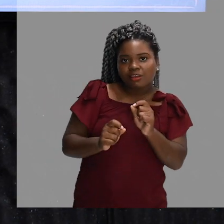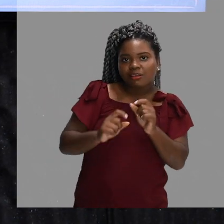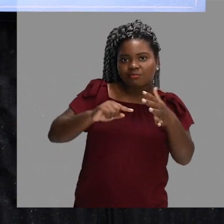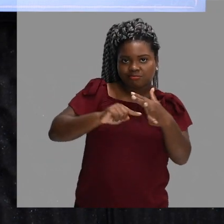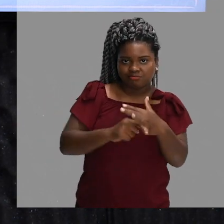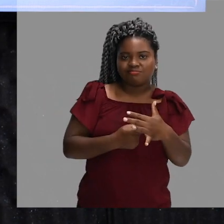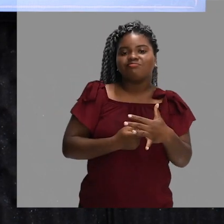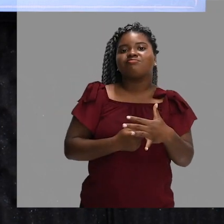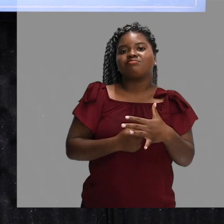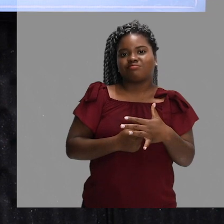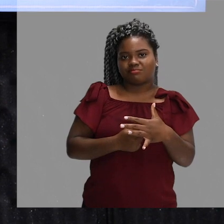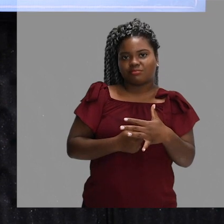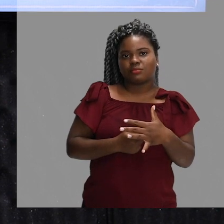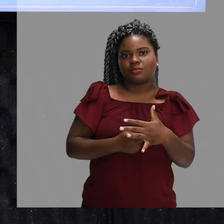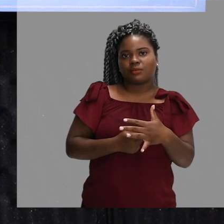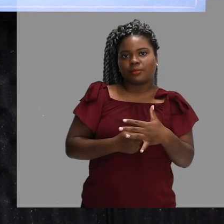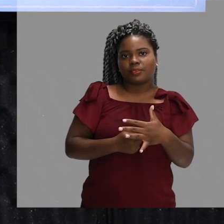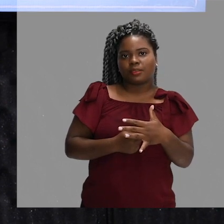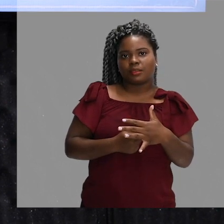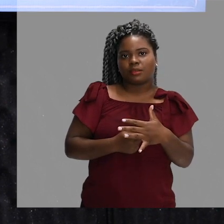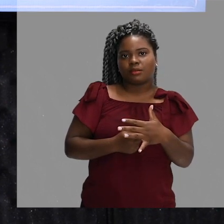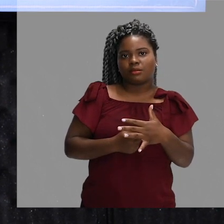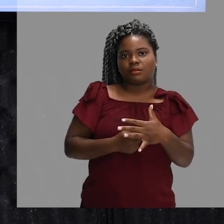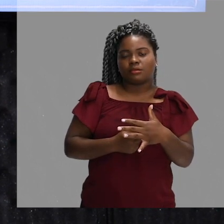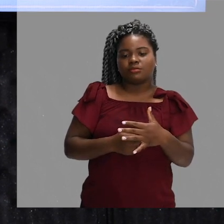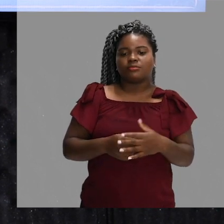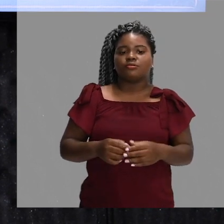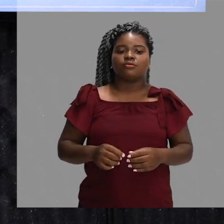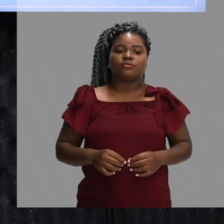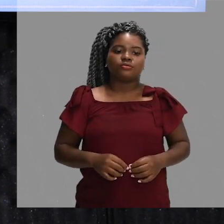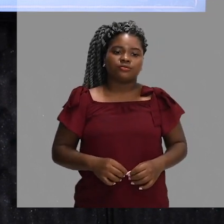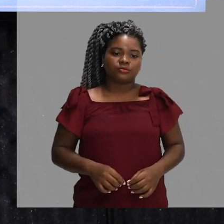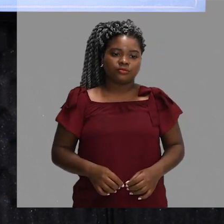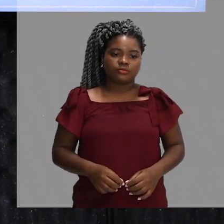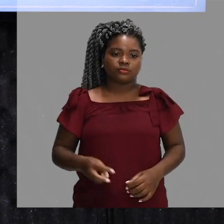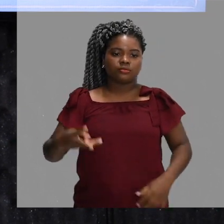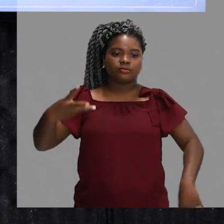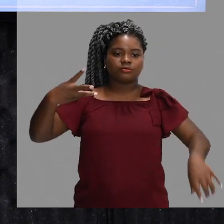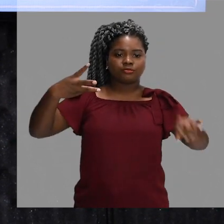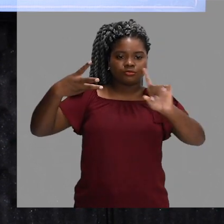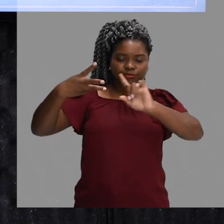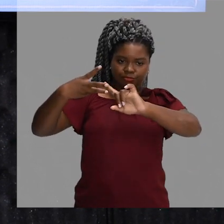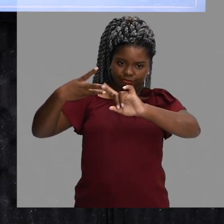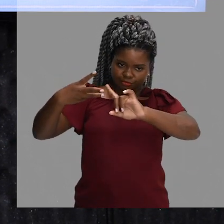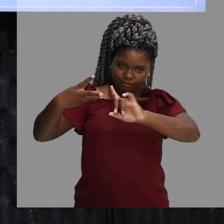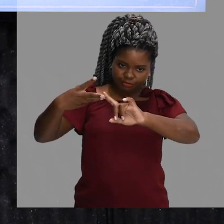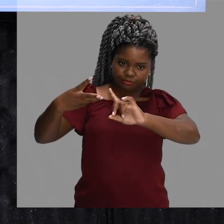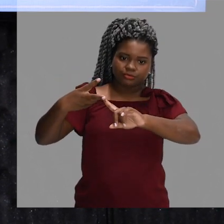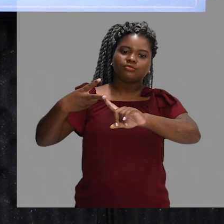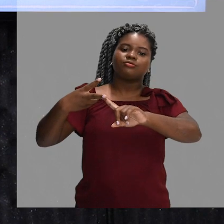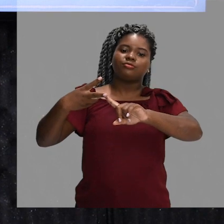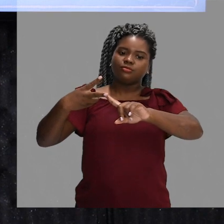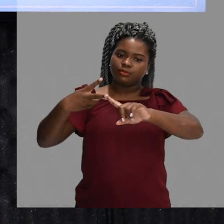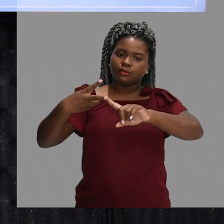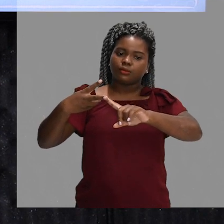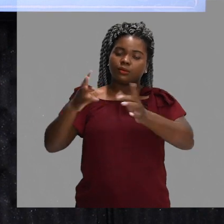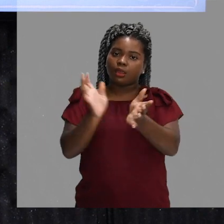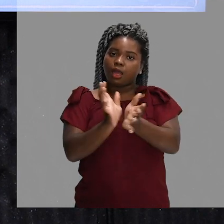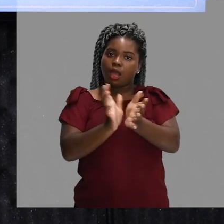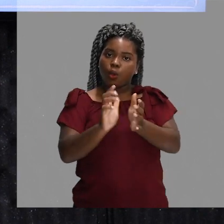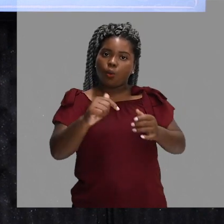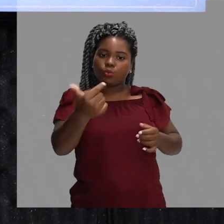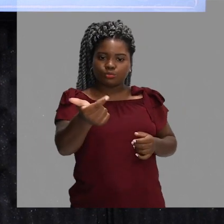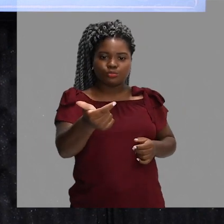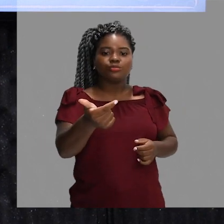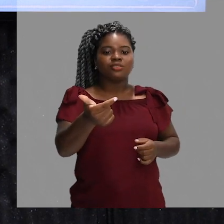forma é fazer com que a bola toque a quadra da equipe adversária. Uma segunda forma, quando a equipe adversária